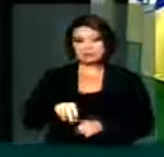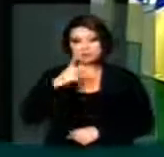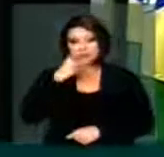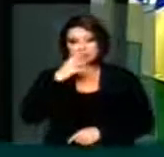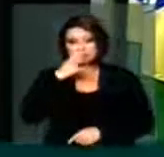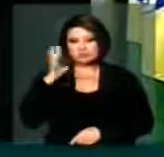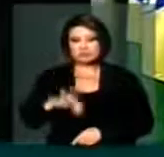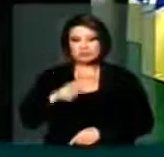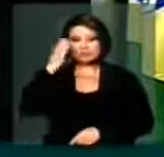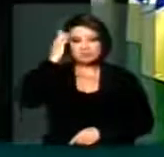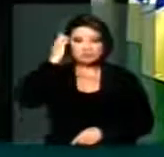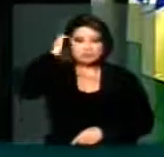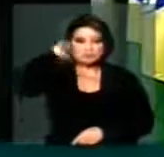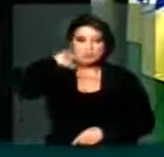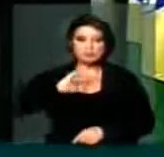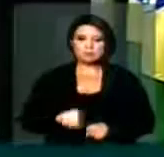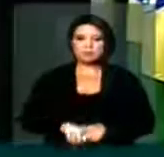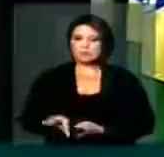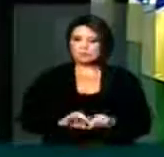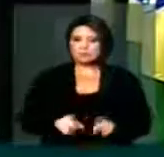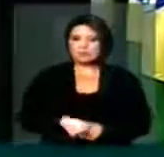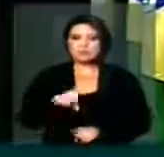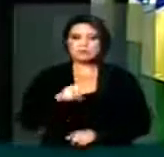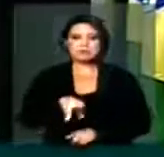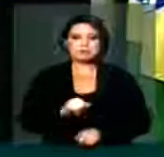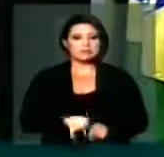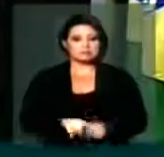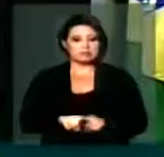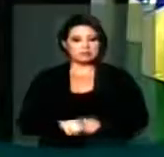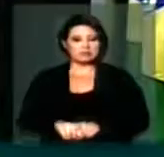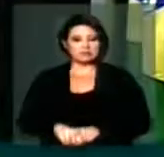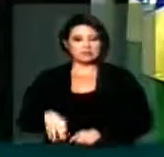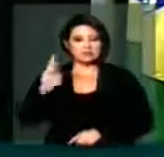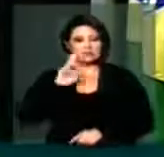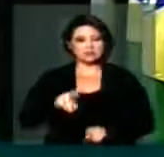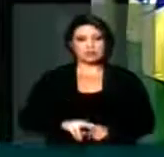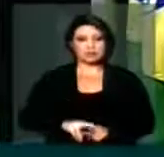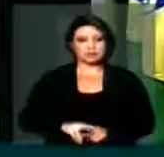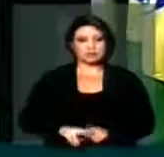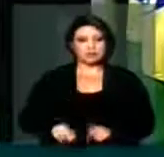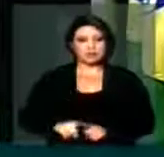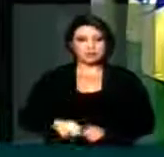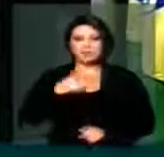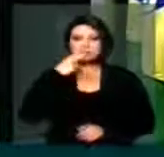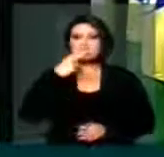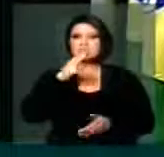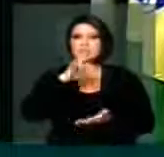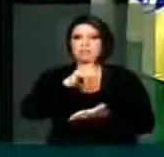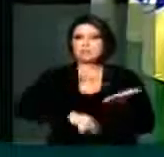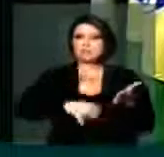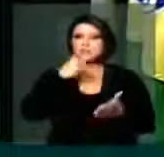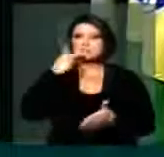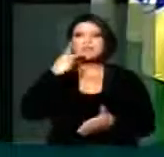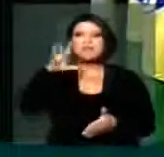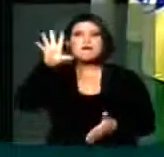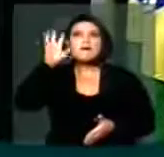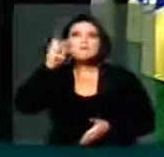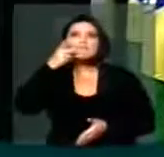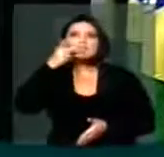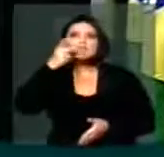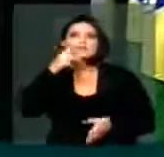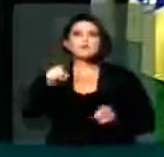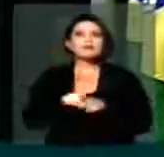PSDB neste jogo partiu do relator da Simens, Sr. Heinheimer, que em uma carta indicava ter ouvido dizer